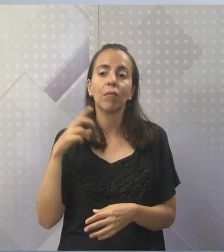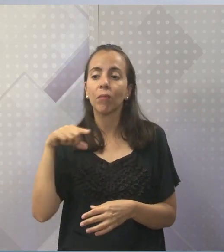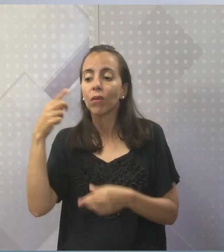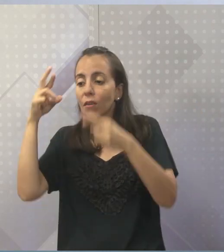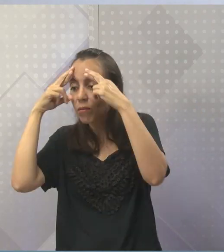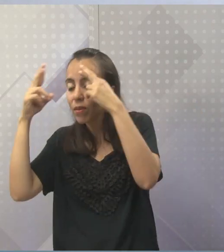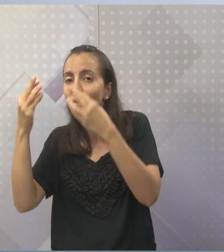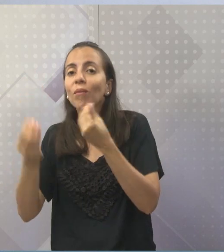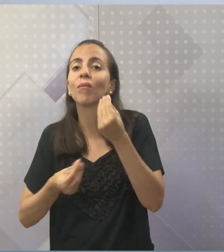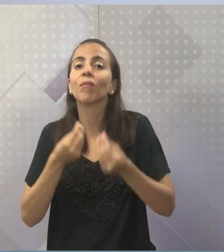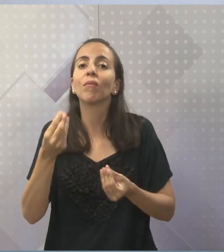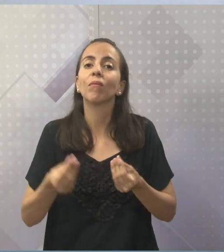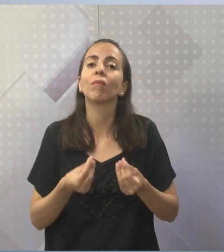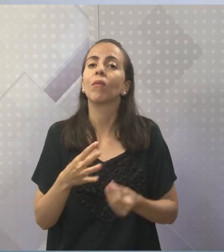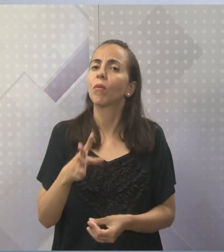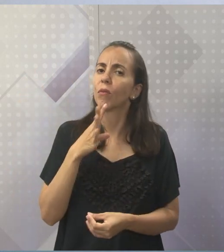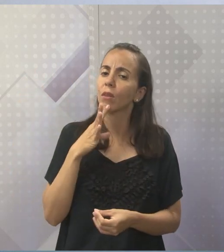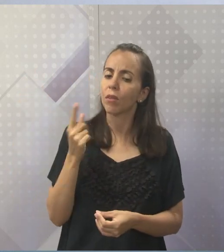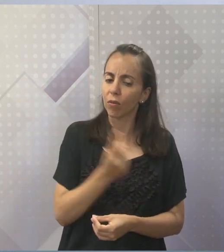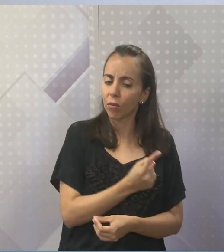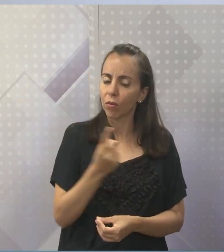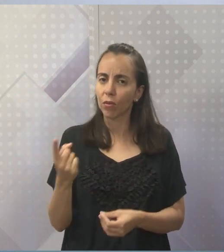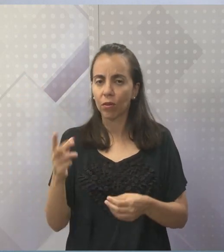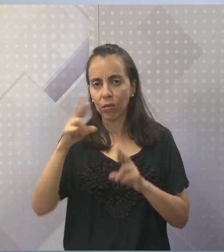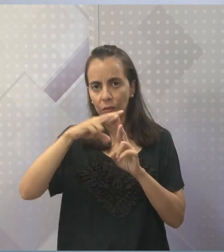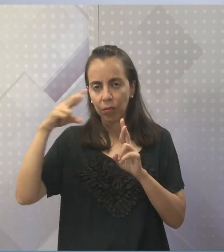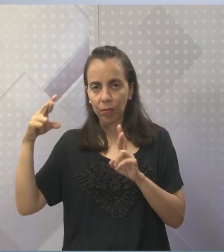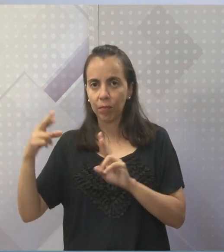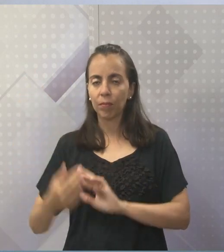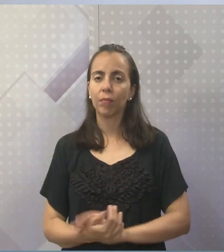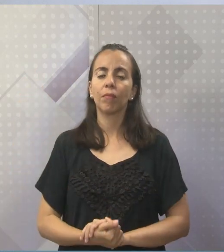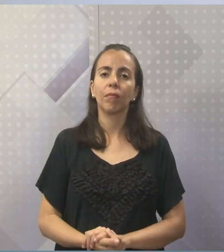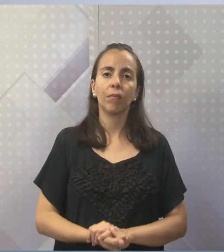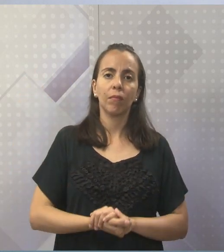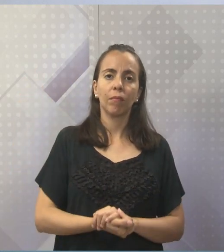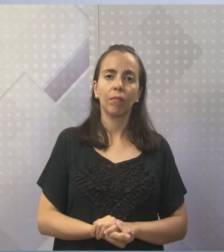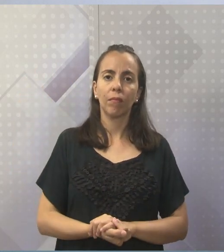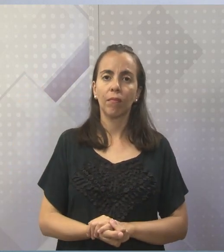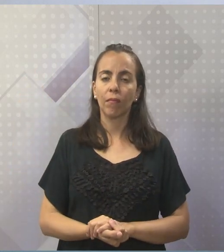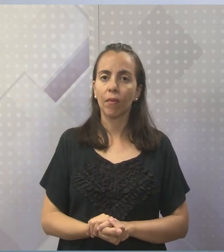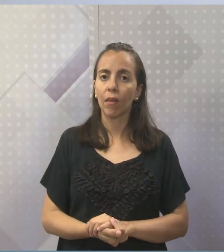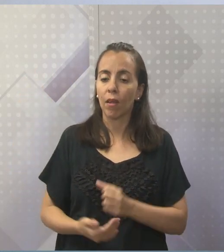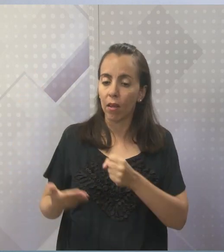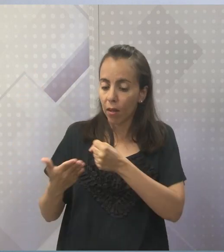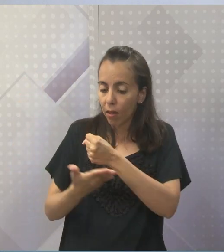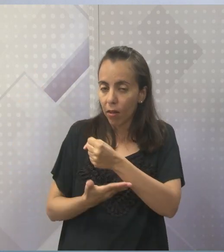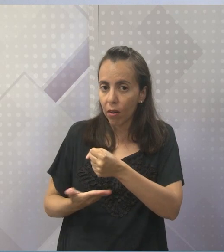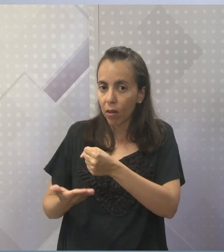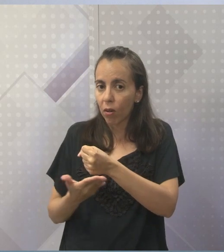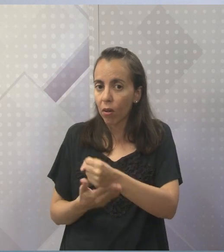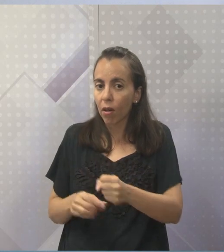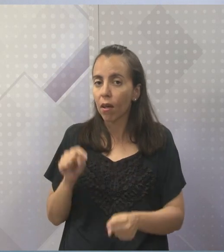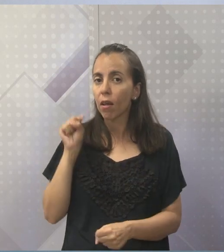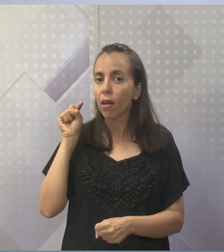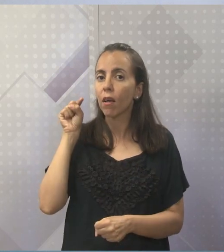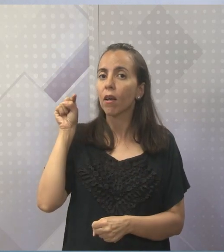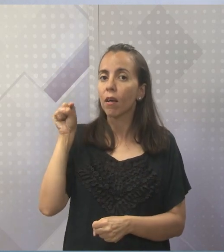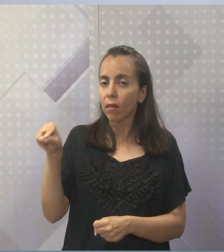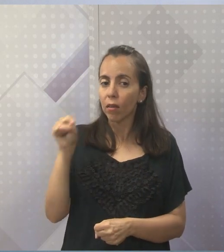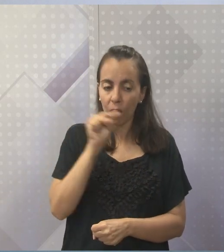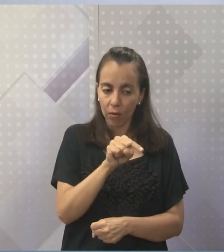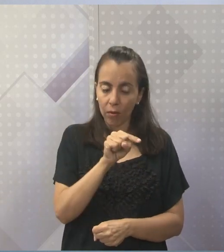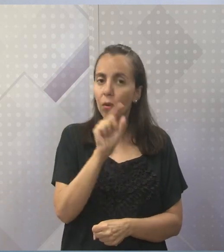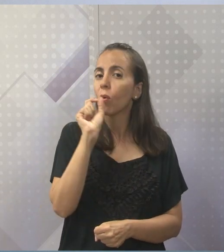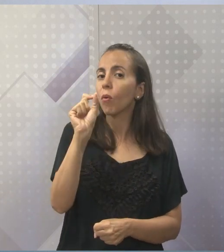conhecer essas religiões. Como que na matriz ocidental eles têm a